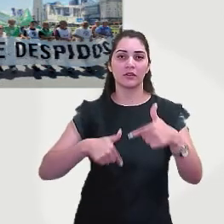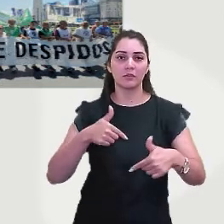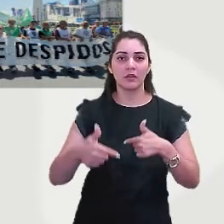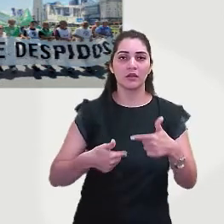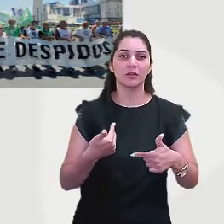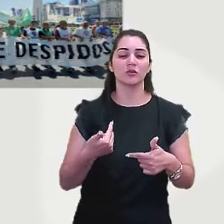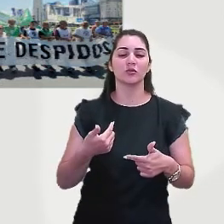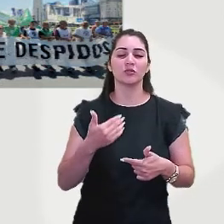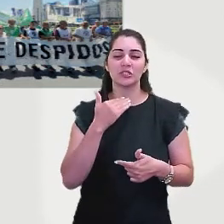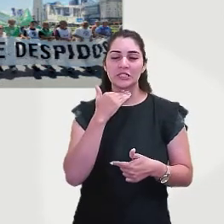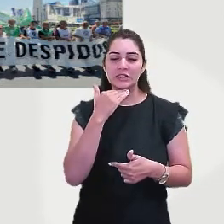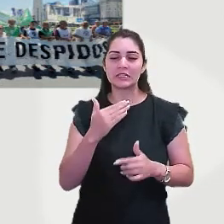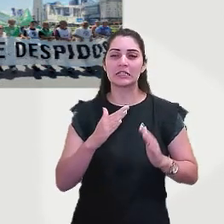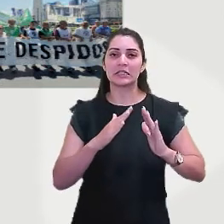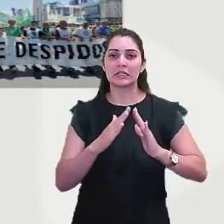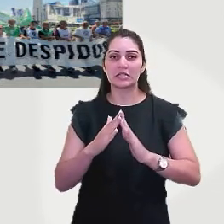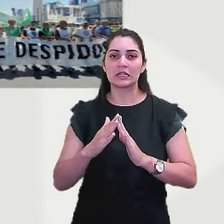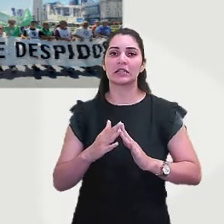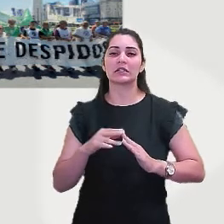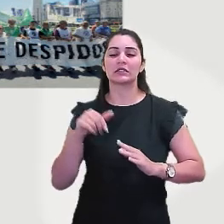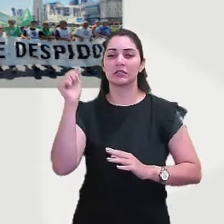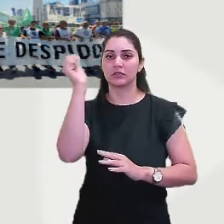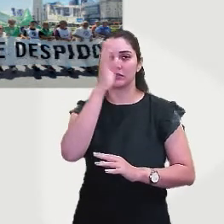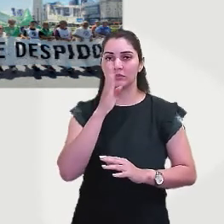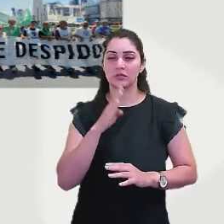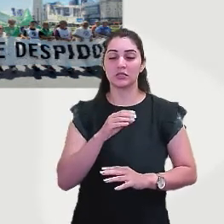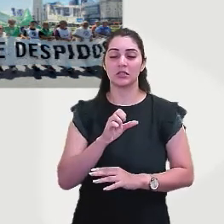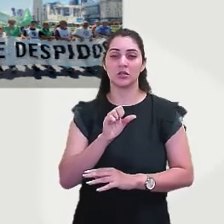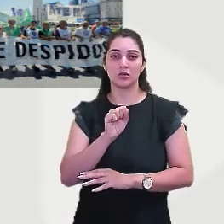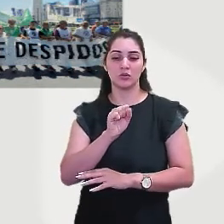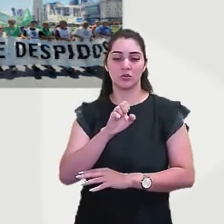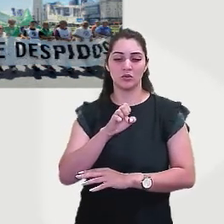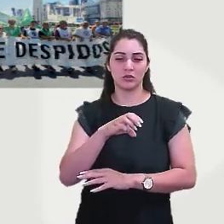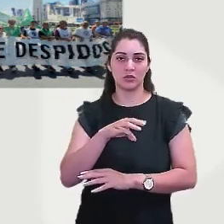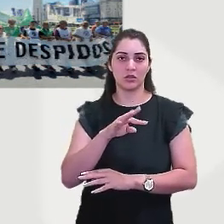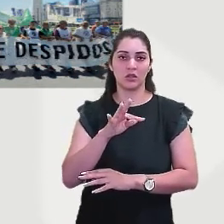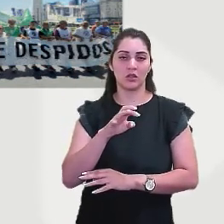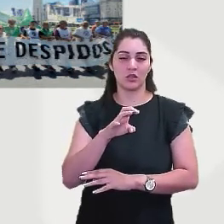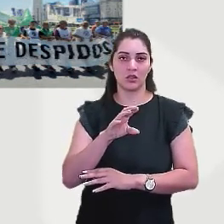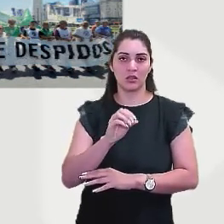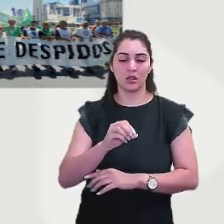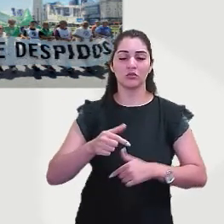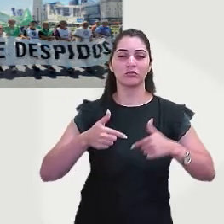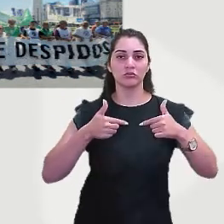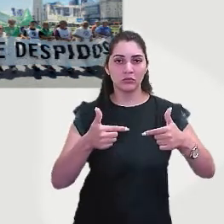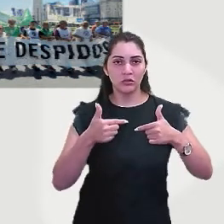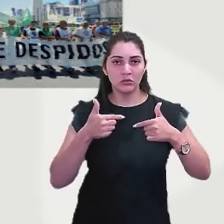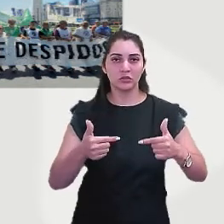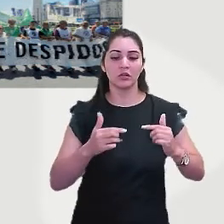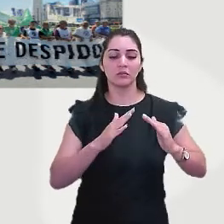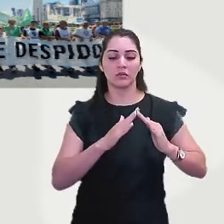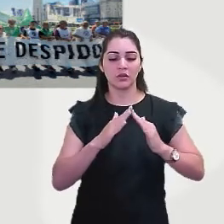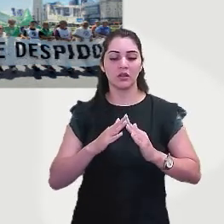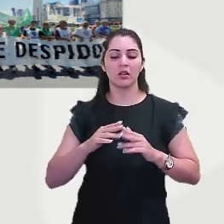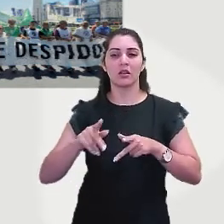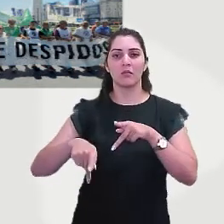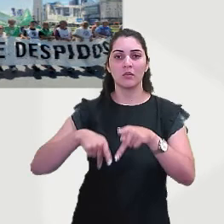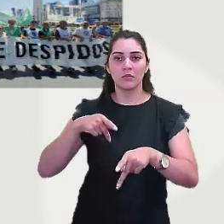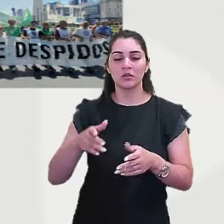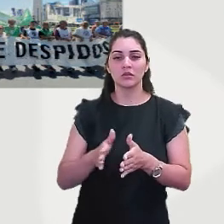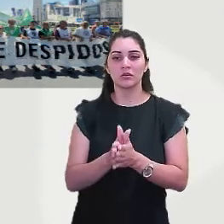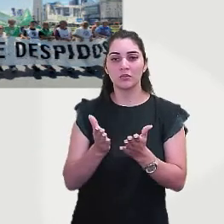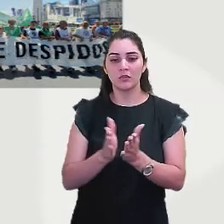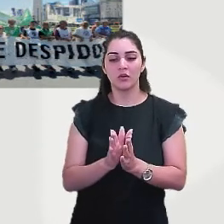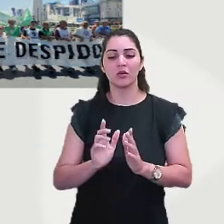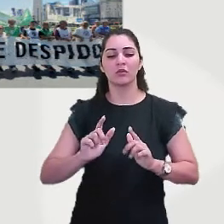um exemplo, dos sem-tetos que vão lutar por um condições de moradia para a população mais pobre, de